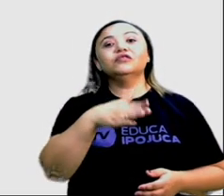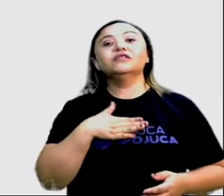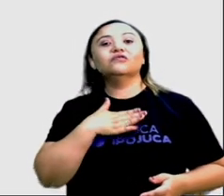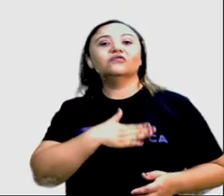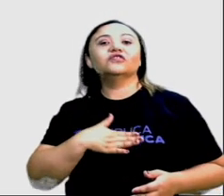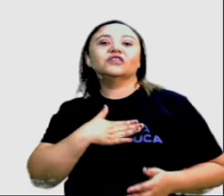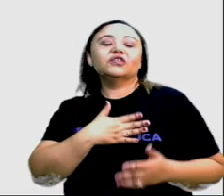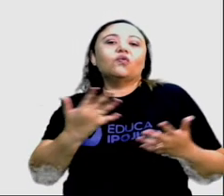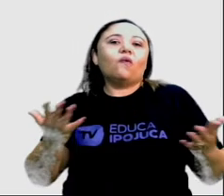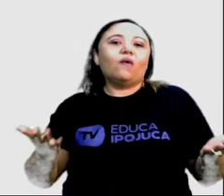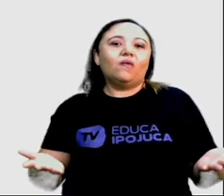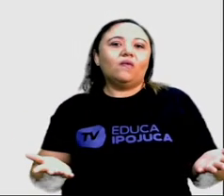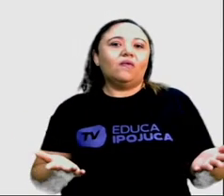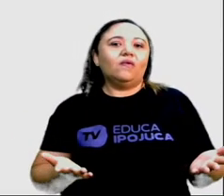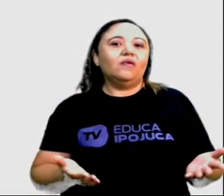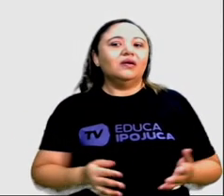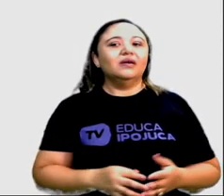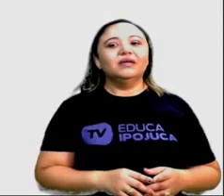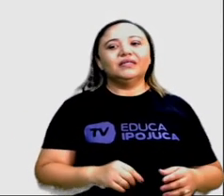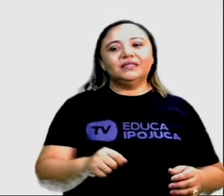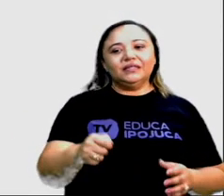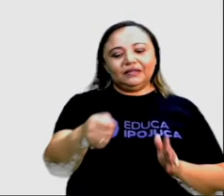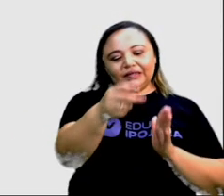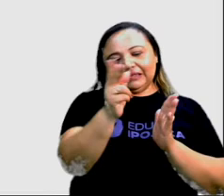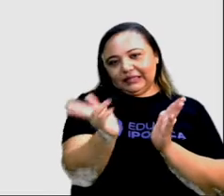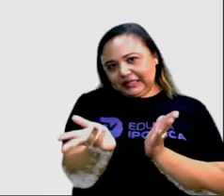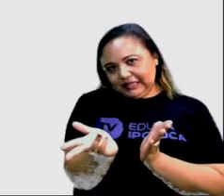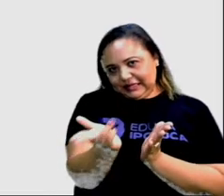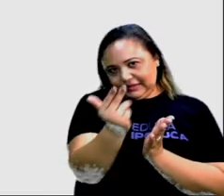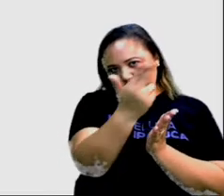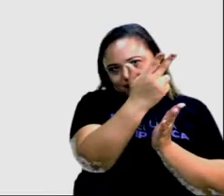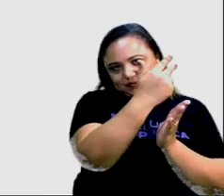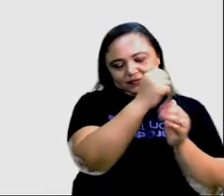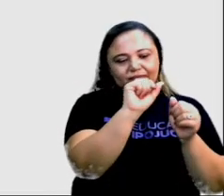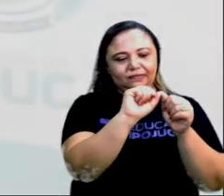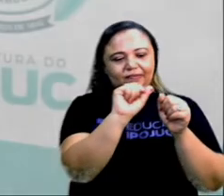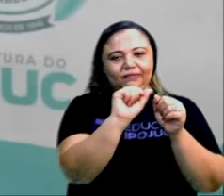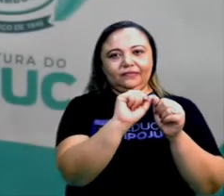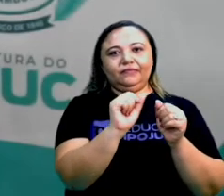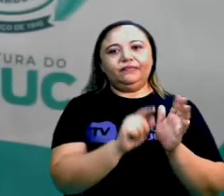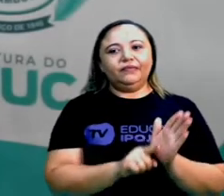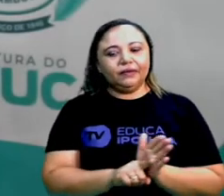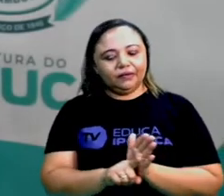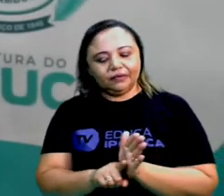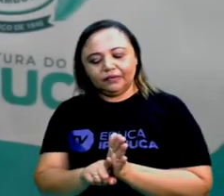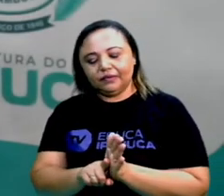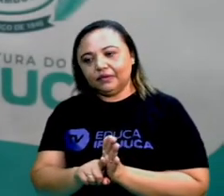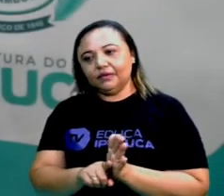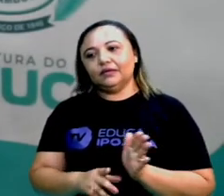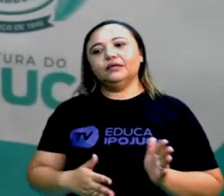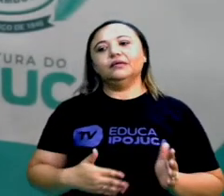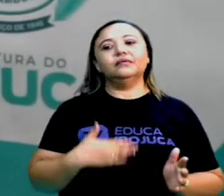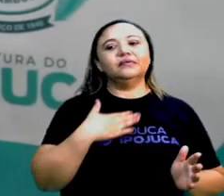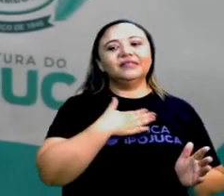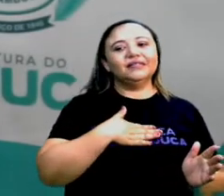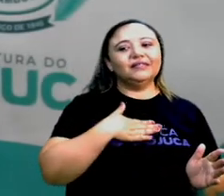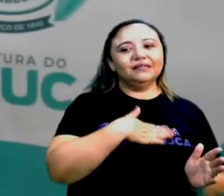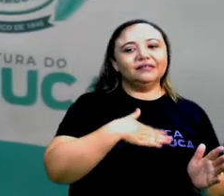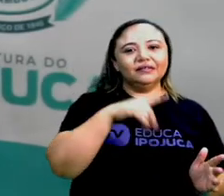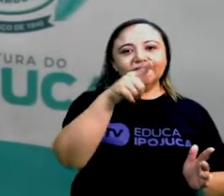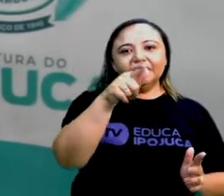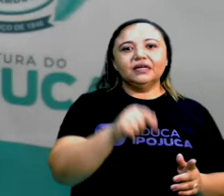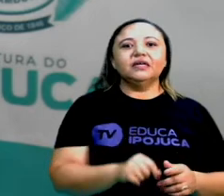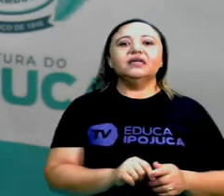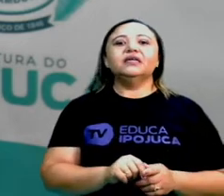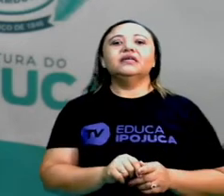você mais gosta? Faça um lindo desenho sobre essa estação. Pesquisa qual é estação que você gosta. Faz um desenho